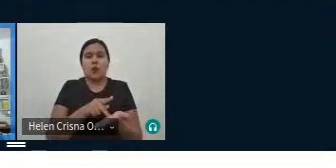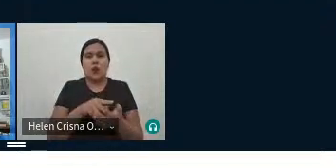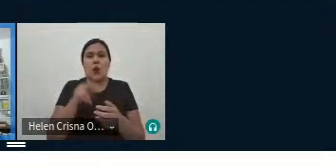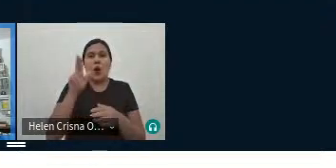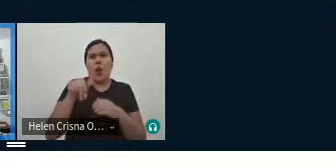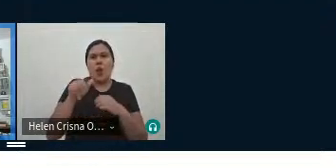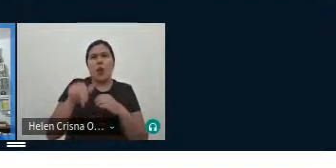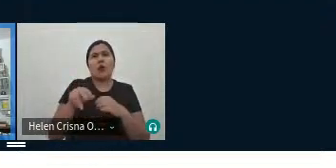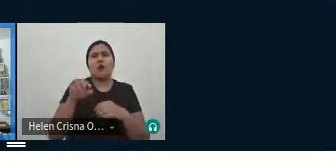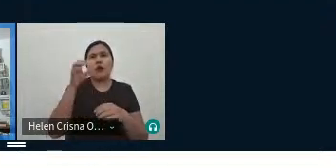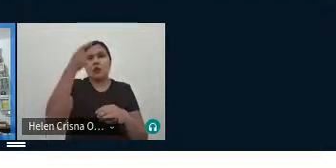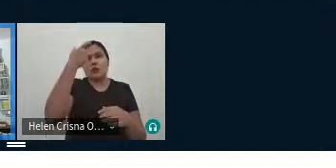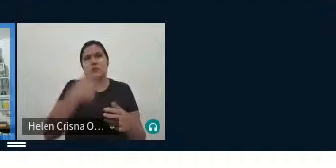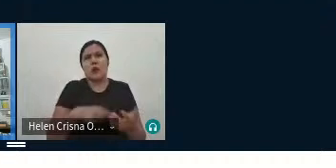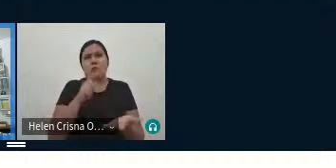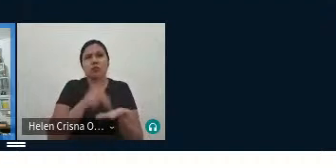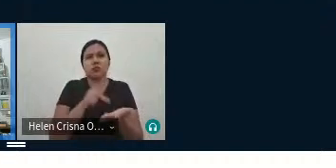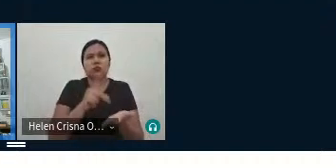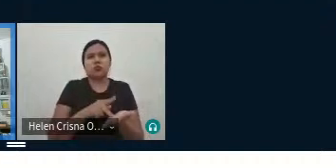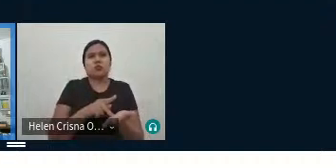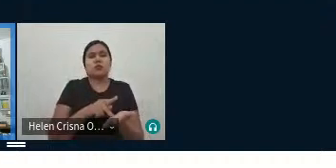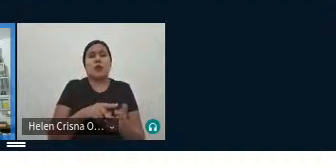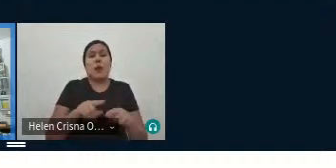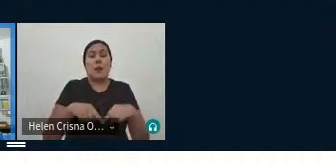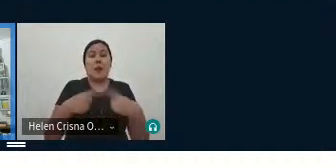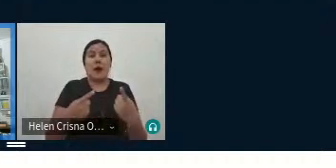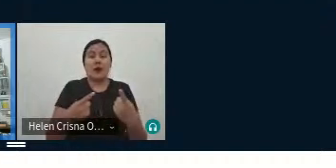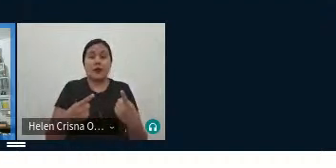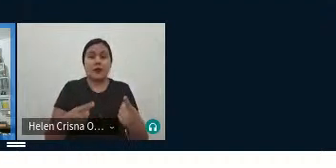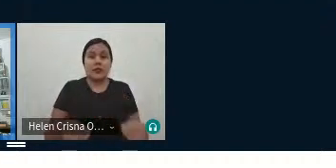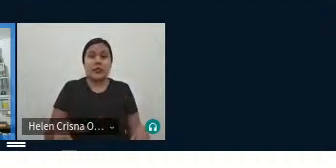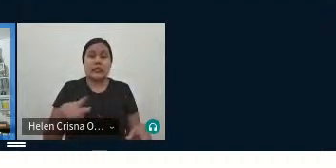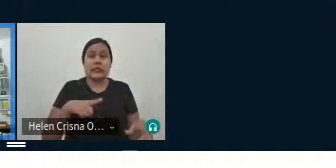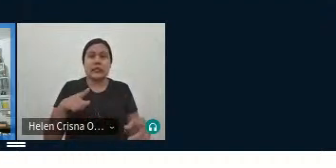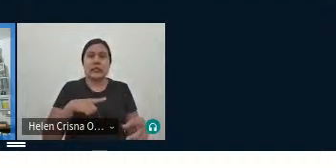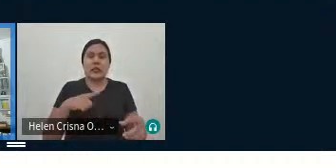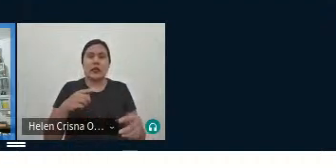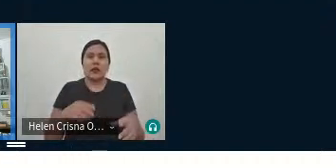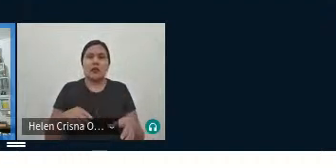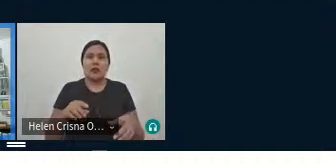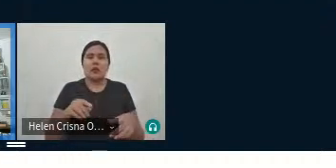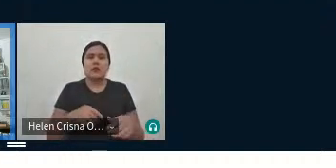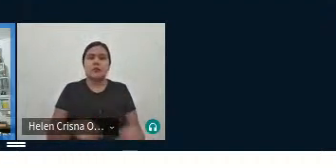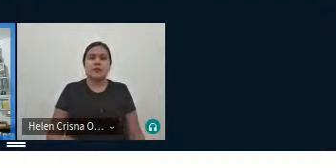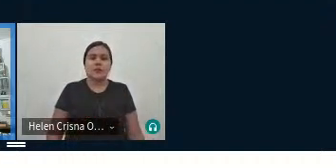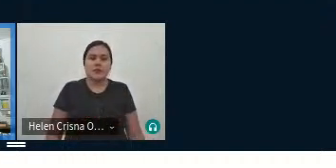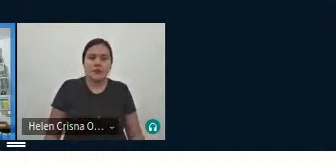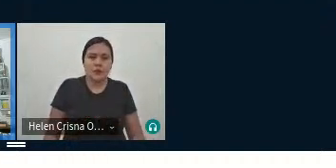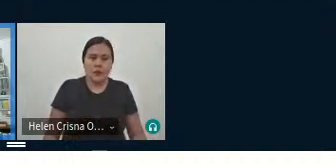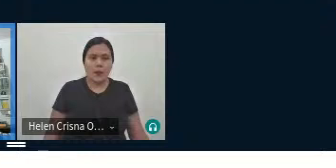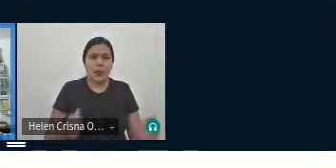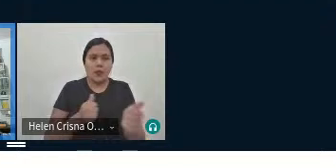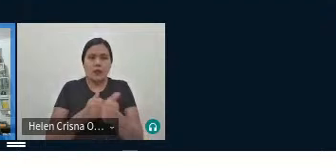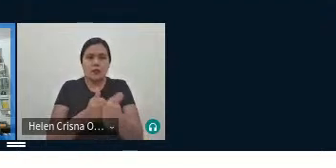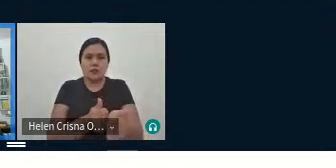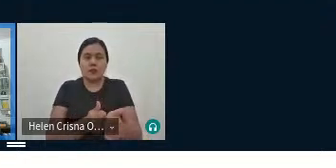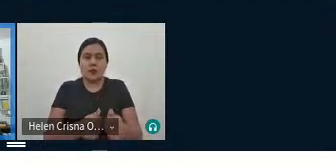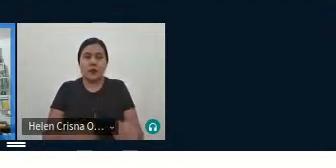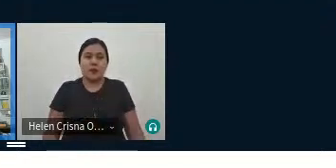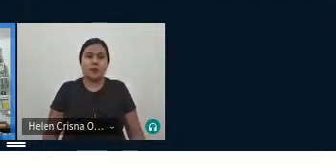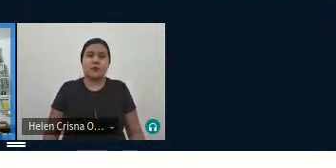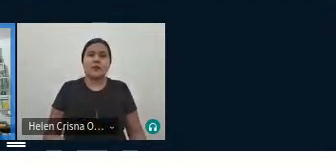será o original, como eu já disse, mas, precisa ter essa tentativa de aproximar. E o